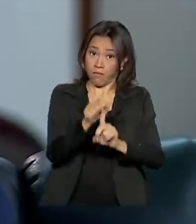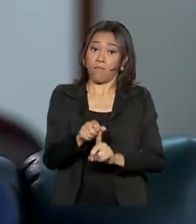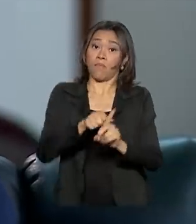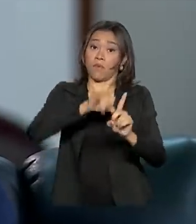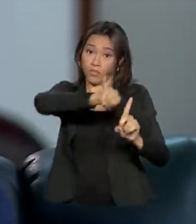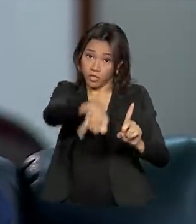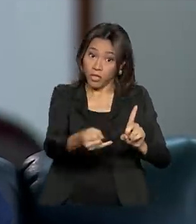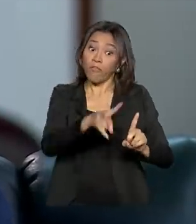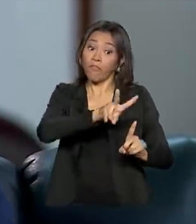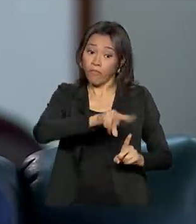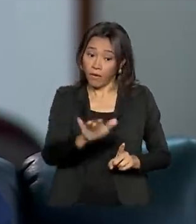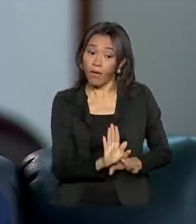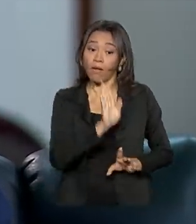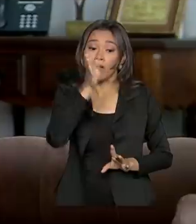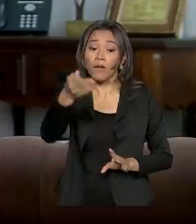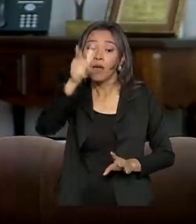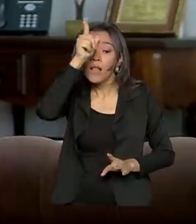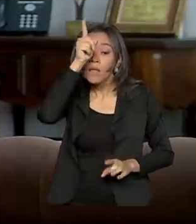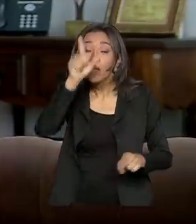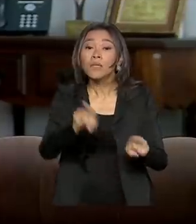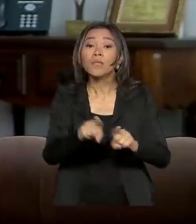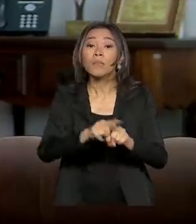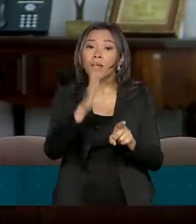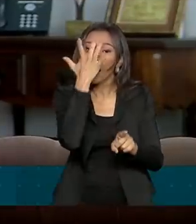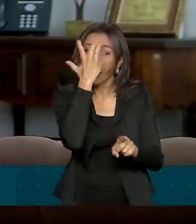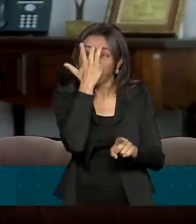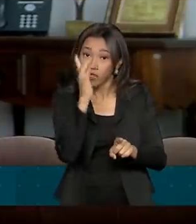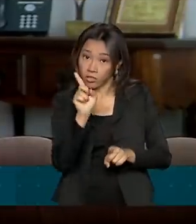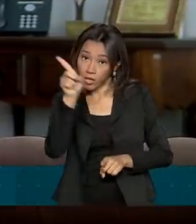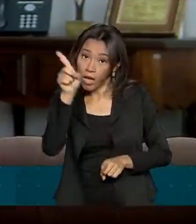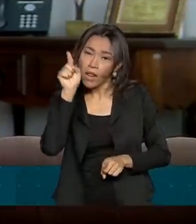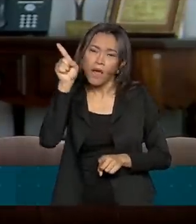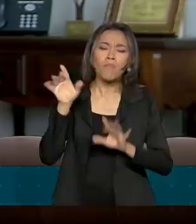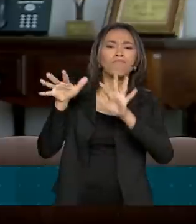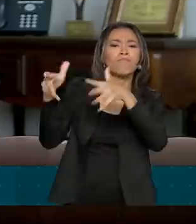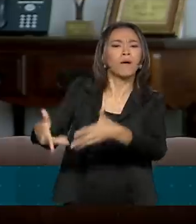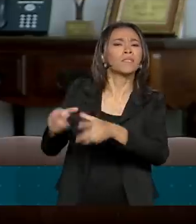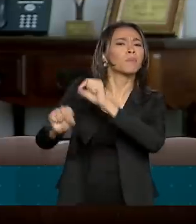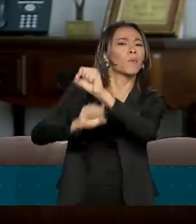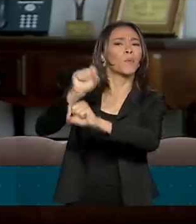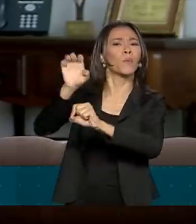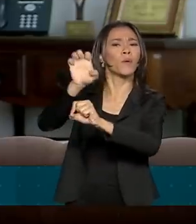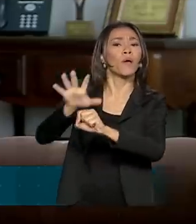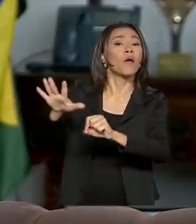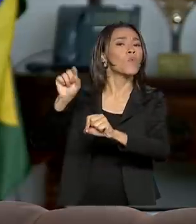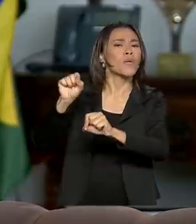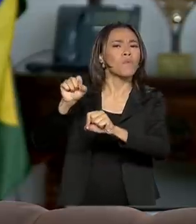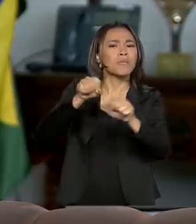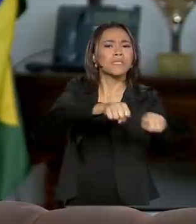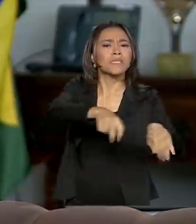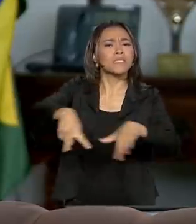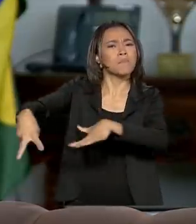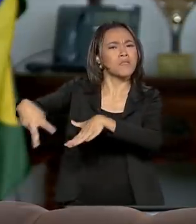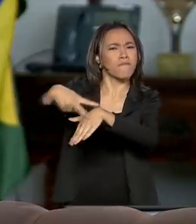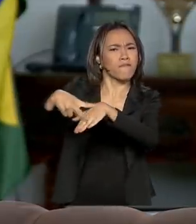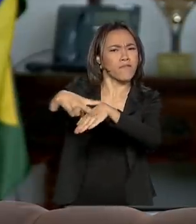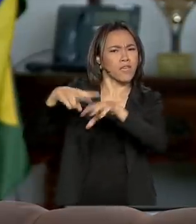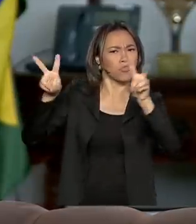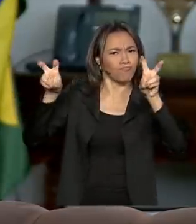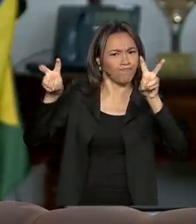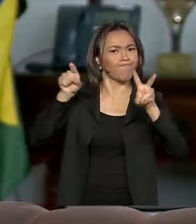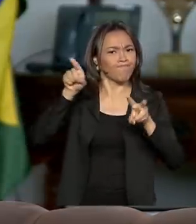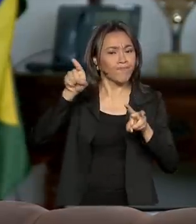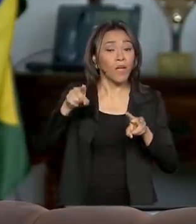vai à Alemanha e à Índia. No país europeu, ela participa da Semana Verde. O evento vai reunir